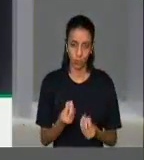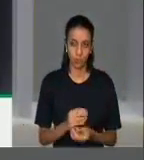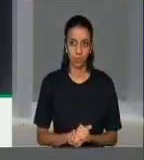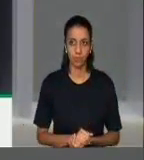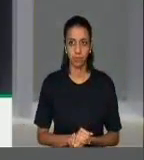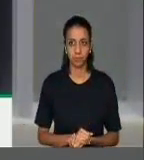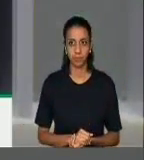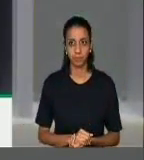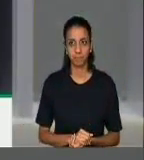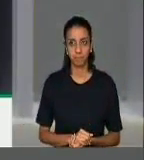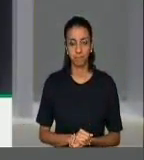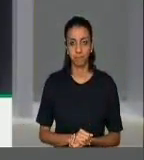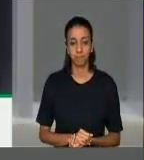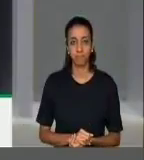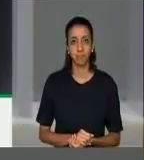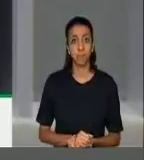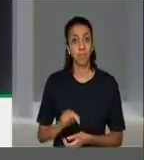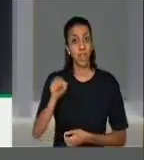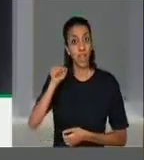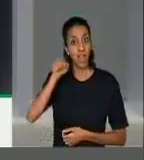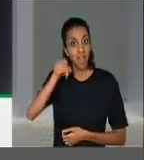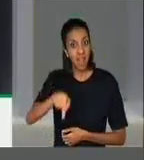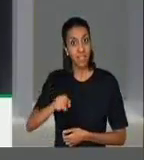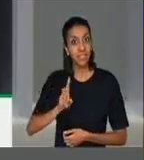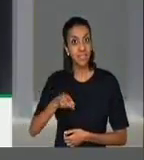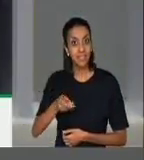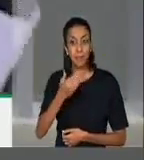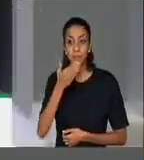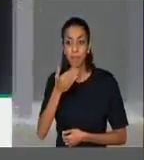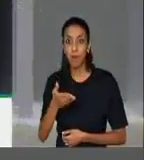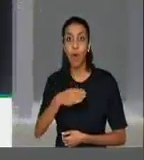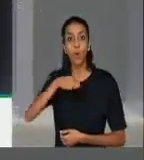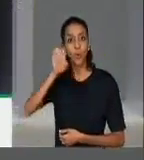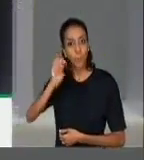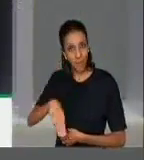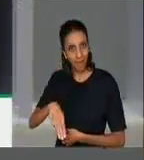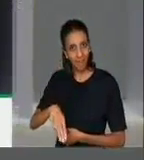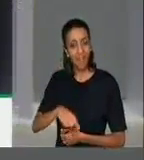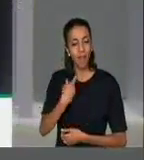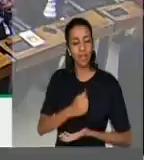Conte conosco nessa corrente do bem e muito obrigada.